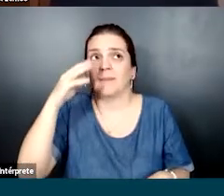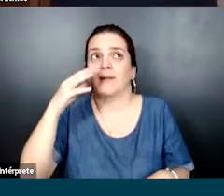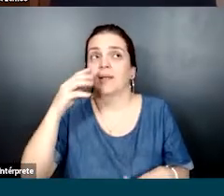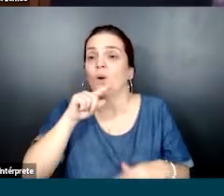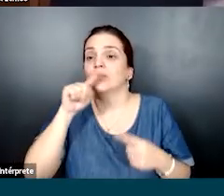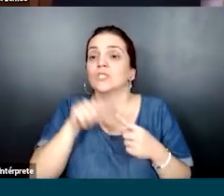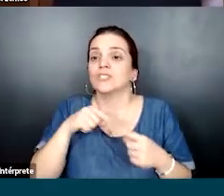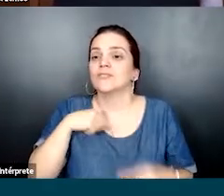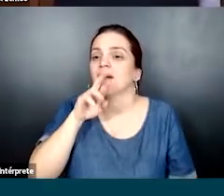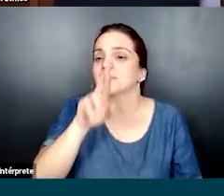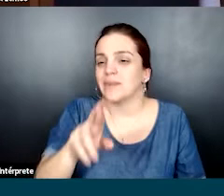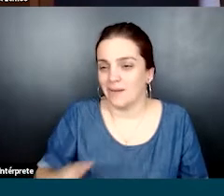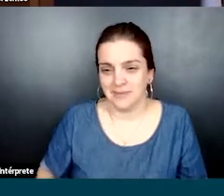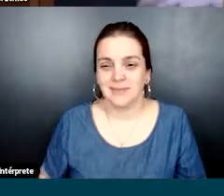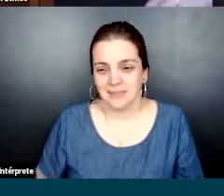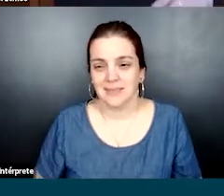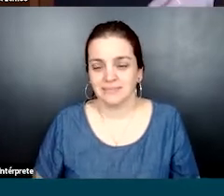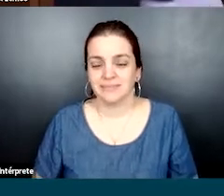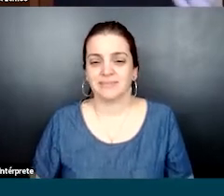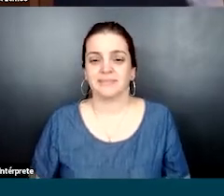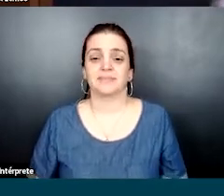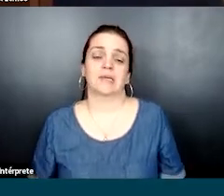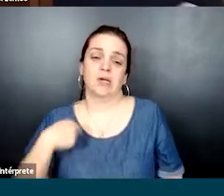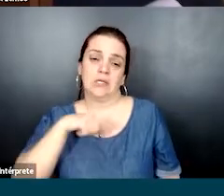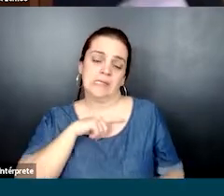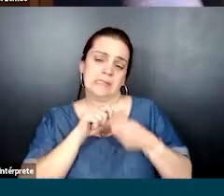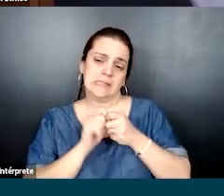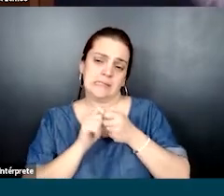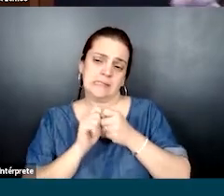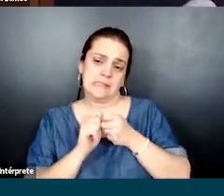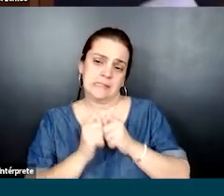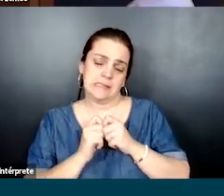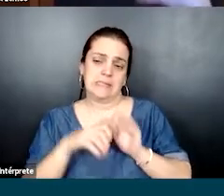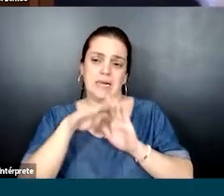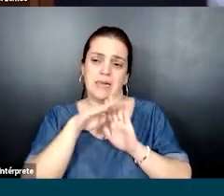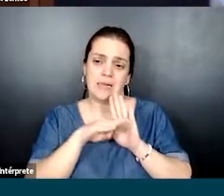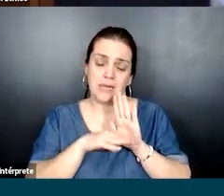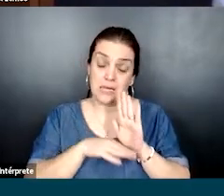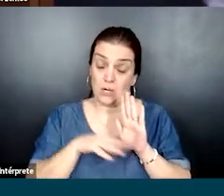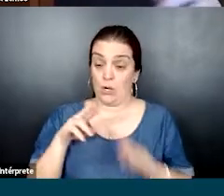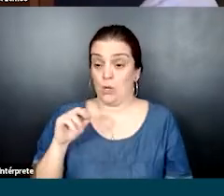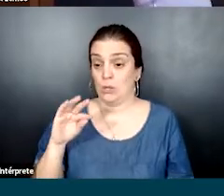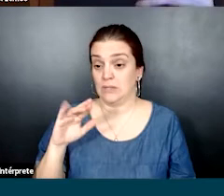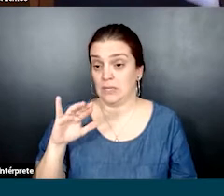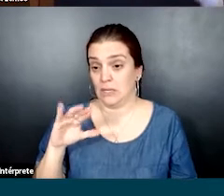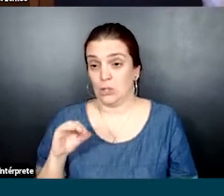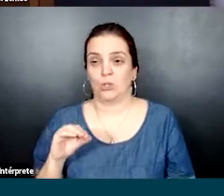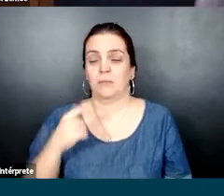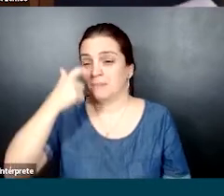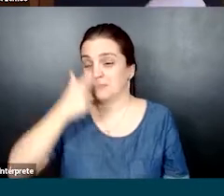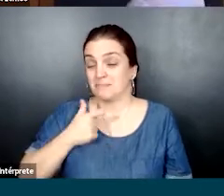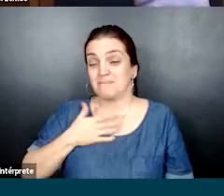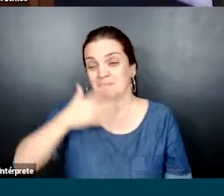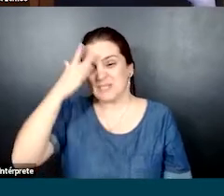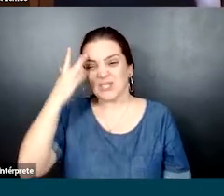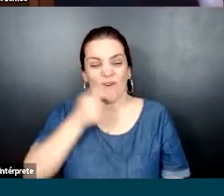ali exatamente o que a gente estava perguntando. A questão é, a gente tentou adaptar esse roteiro, a gente mudou a abordagem, mudou o